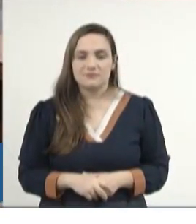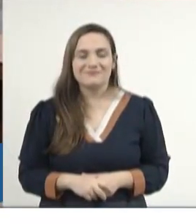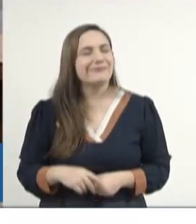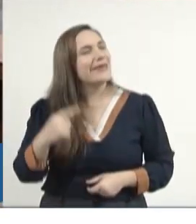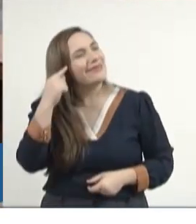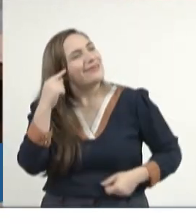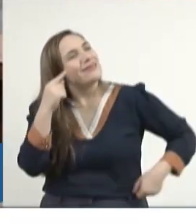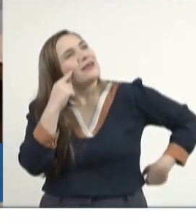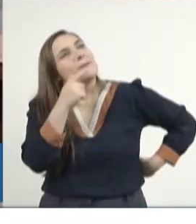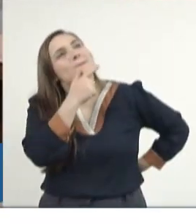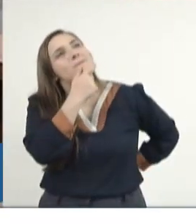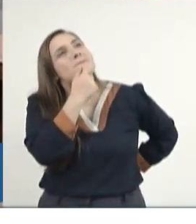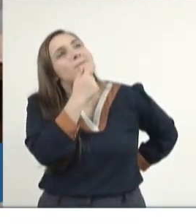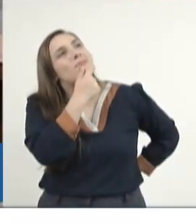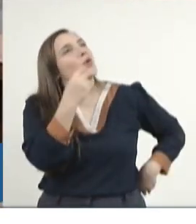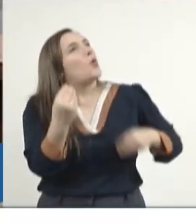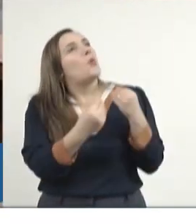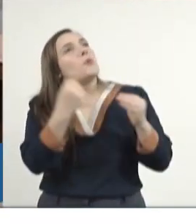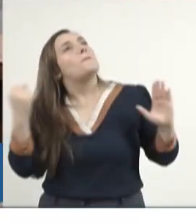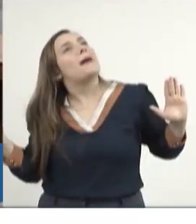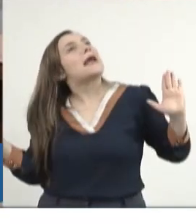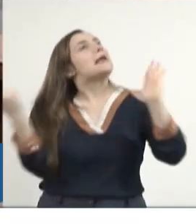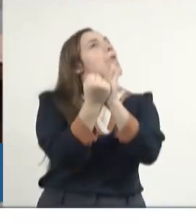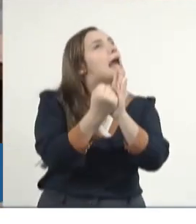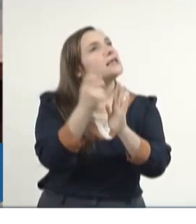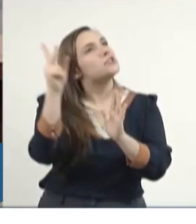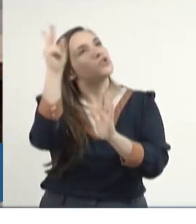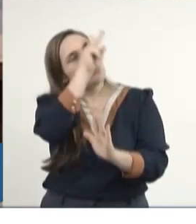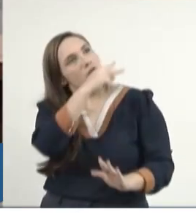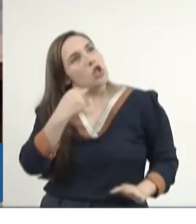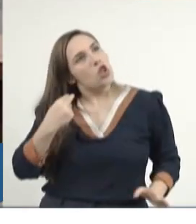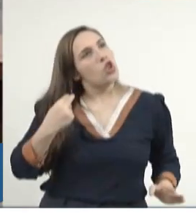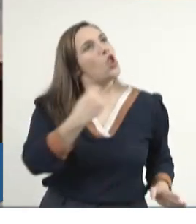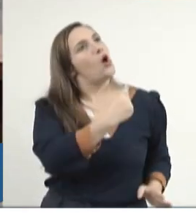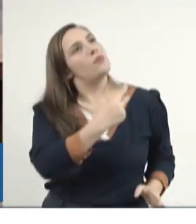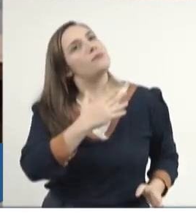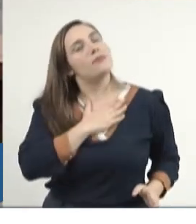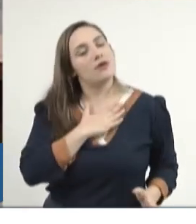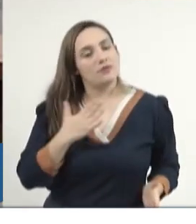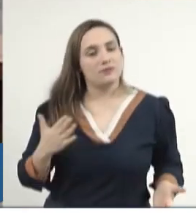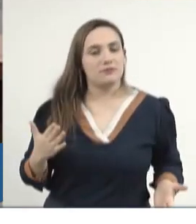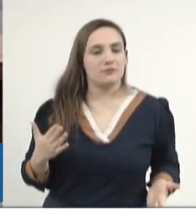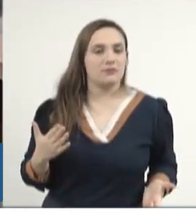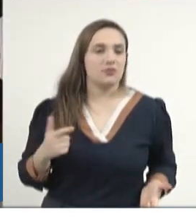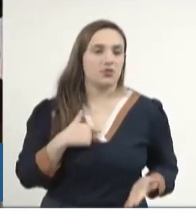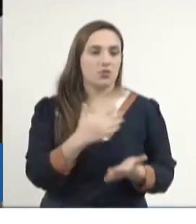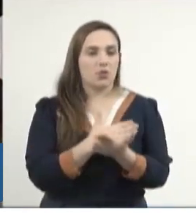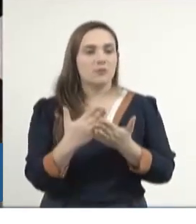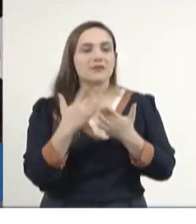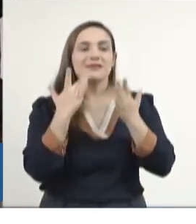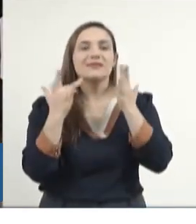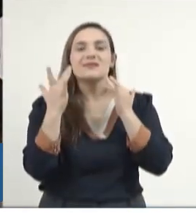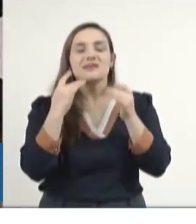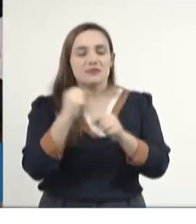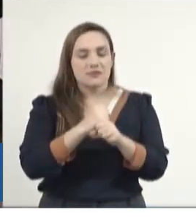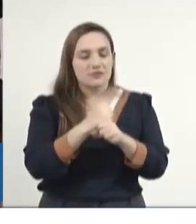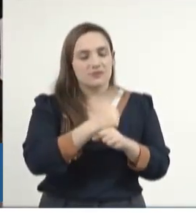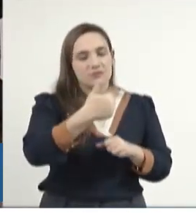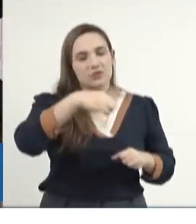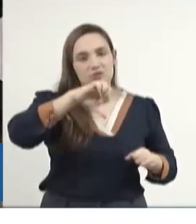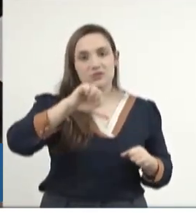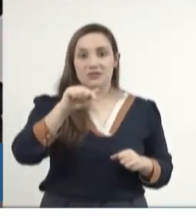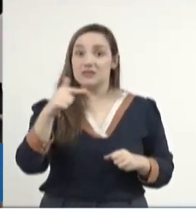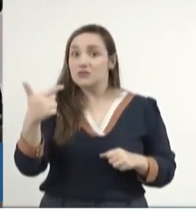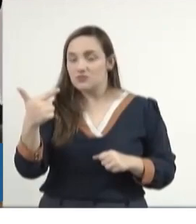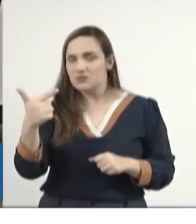sabe, para deixar marcante, porque eu comecei no teatro. Em 1972, eu e o